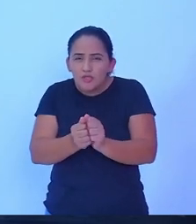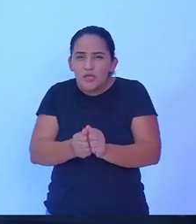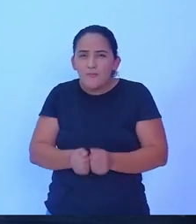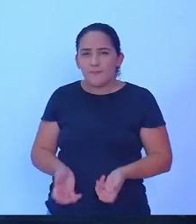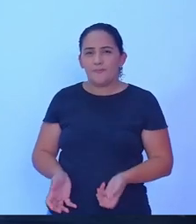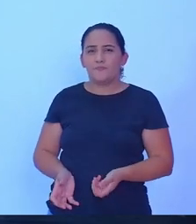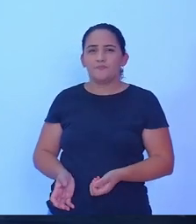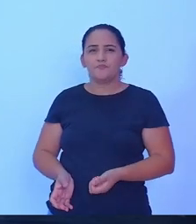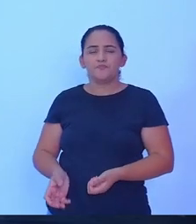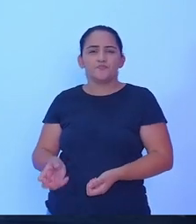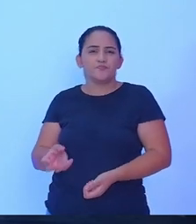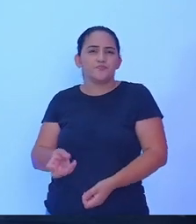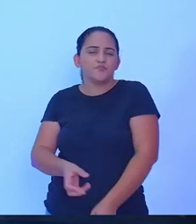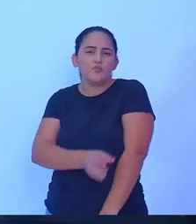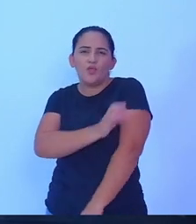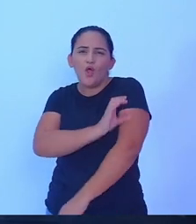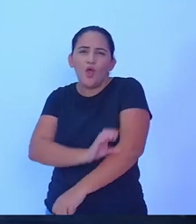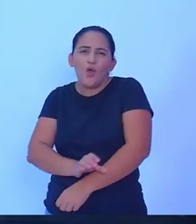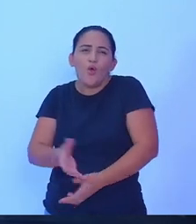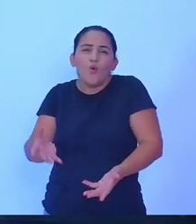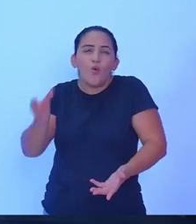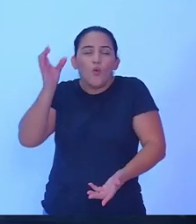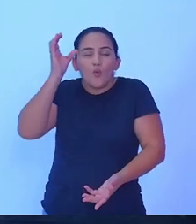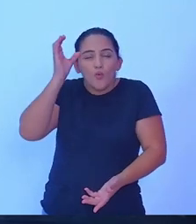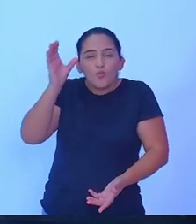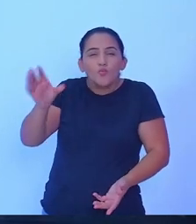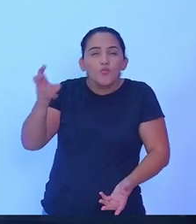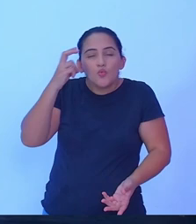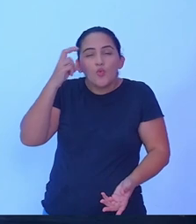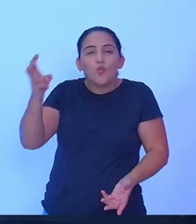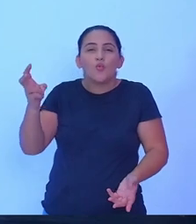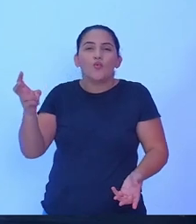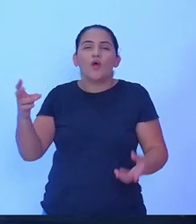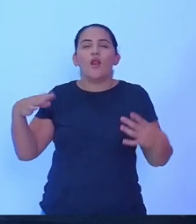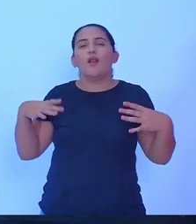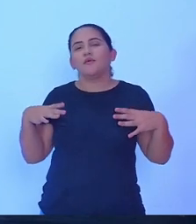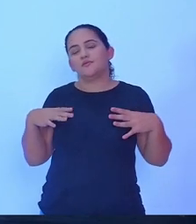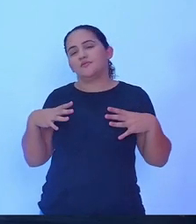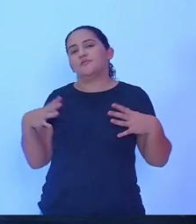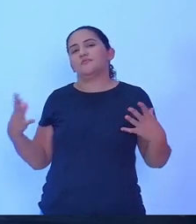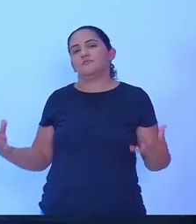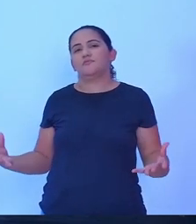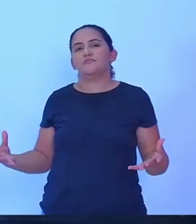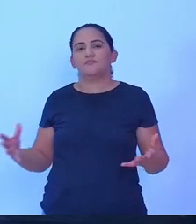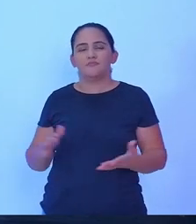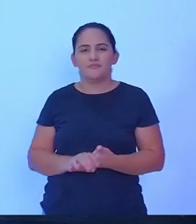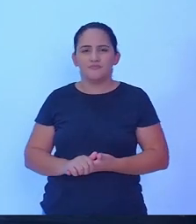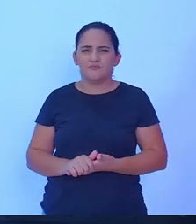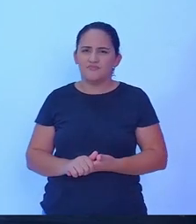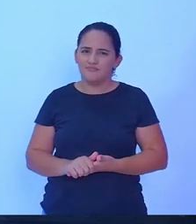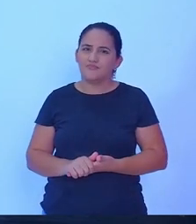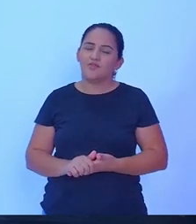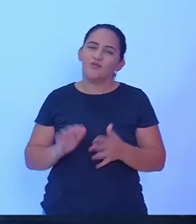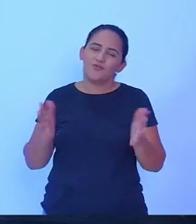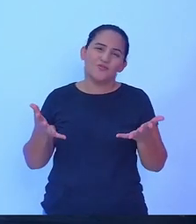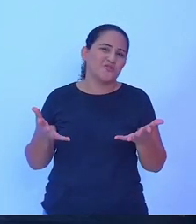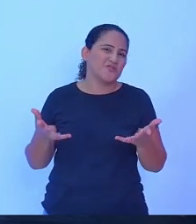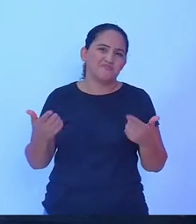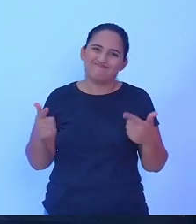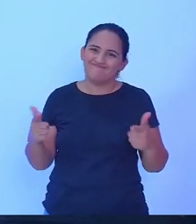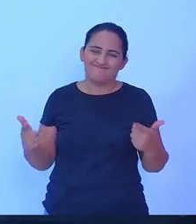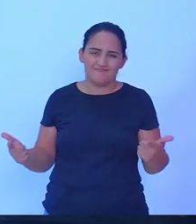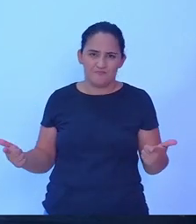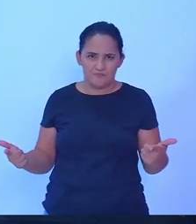lazer que tanto a nossa população anseia de ter que hoje nós não temos. Por isso,